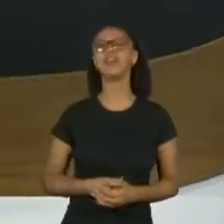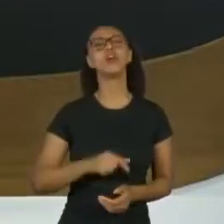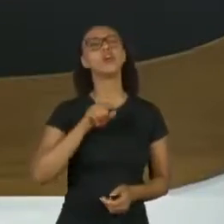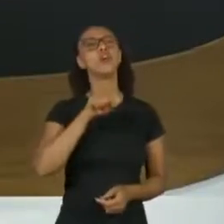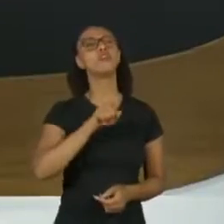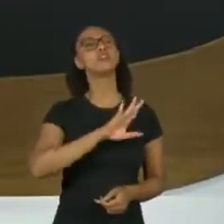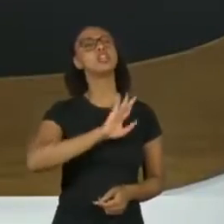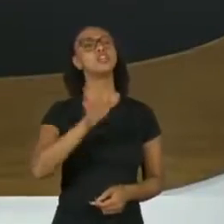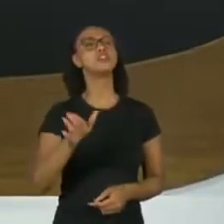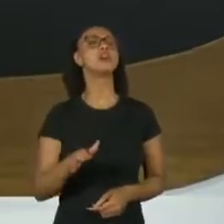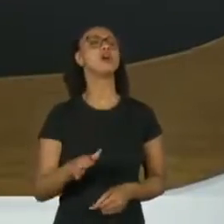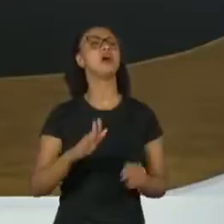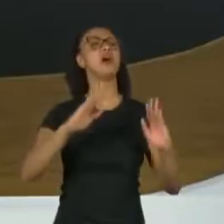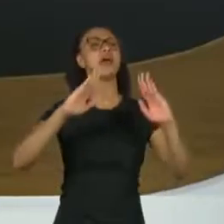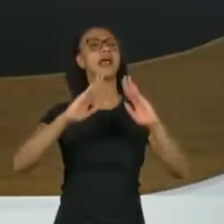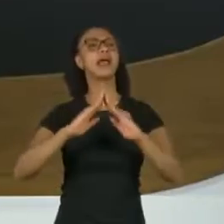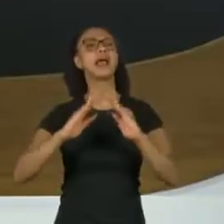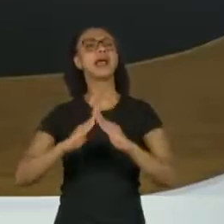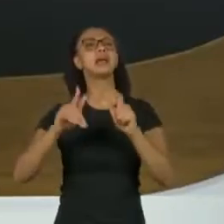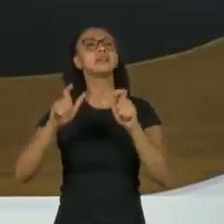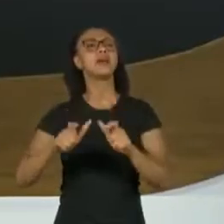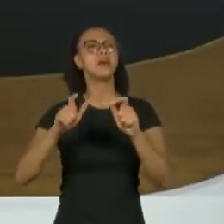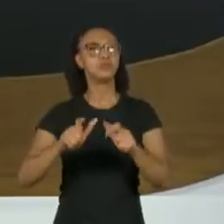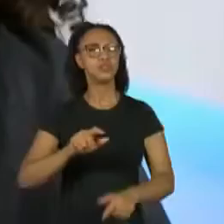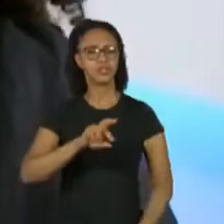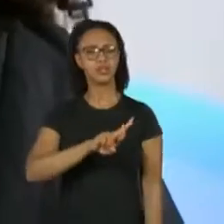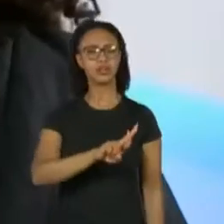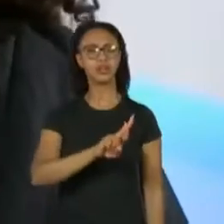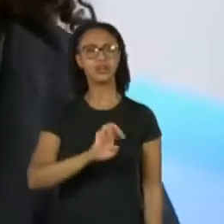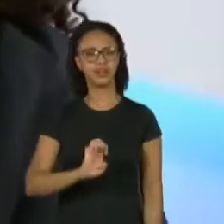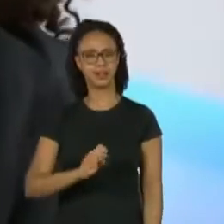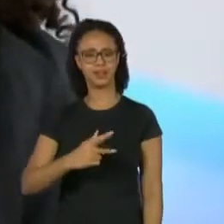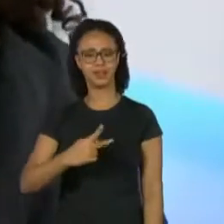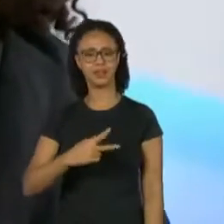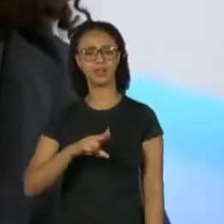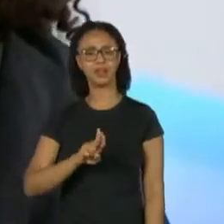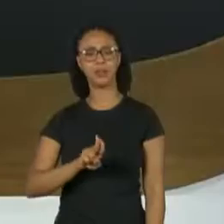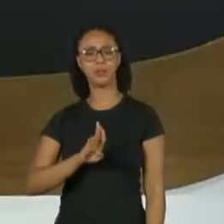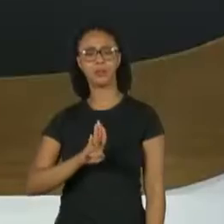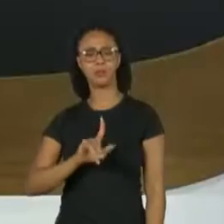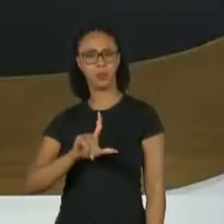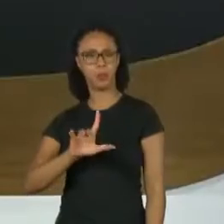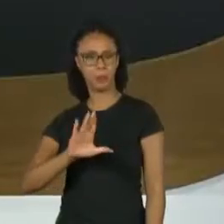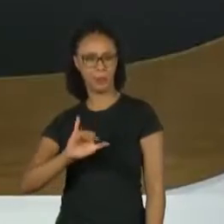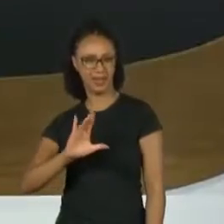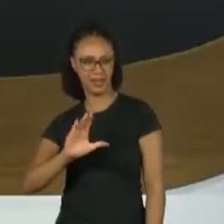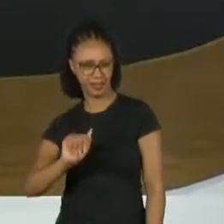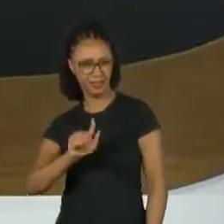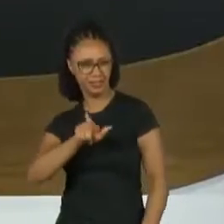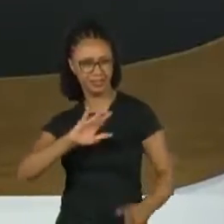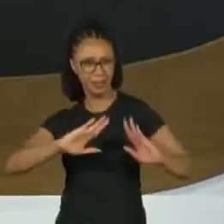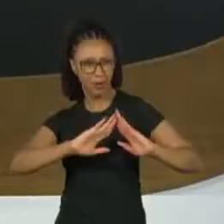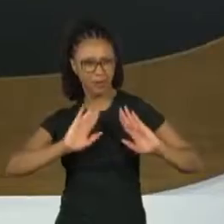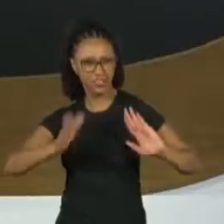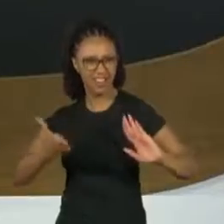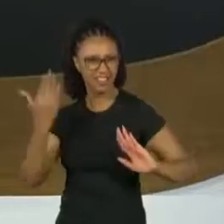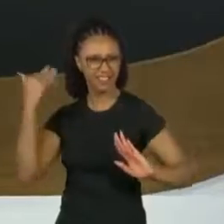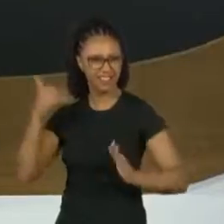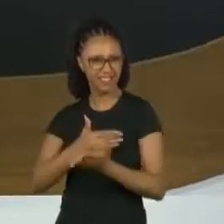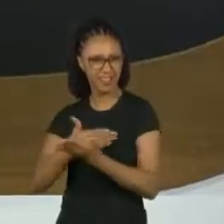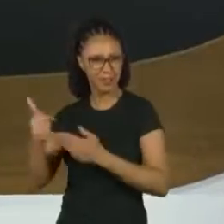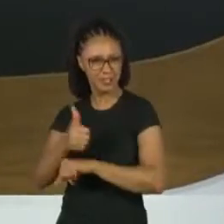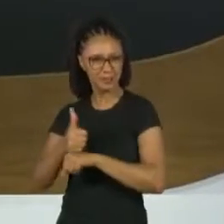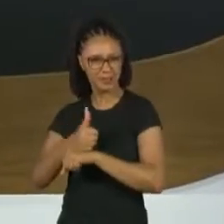morou numa espécie de república nessa época aí do desbundo, na época do início da sua carreira. E era uma